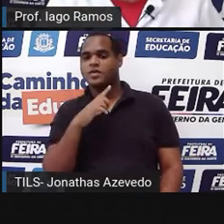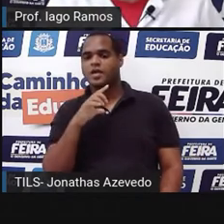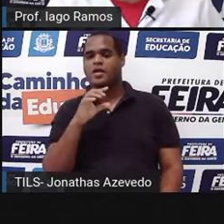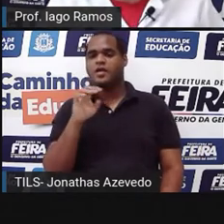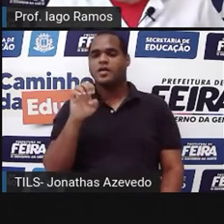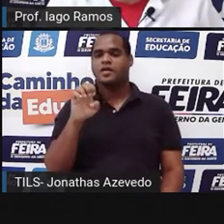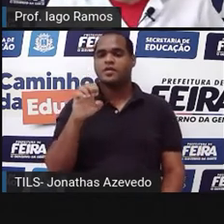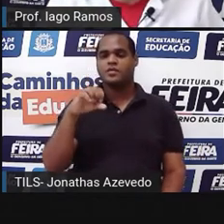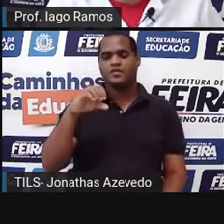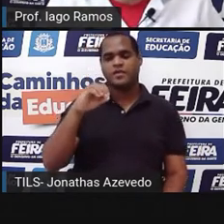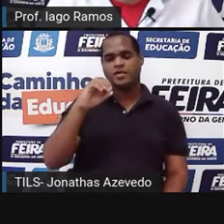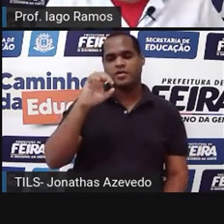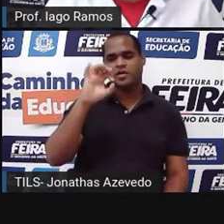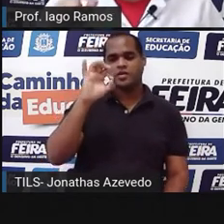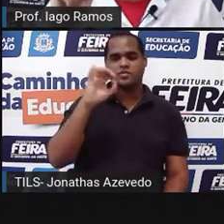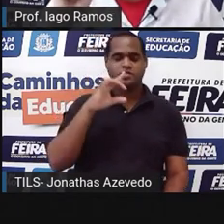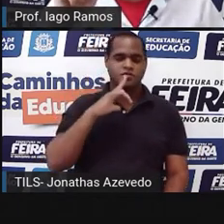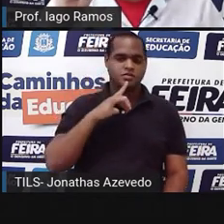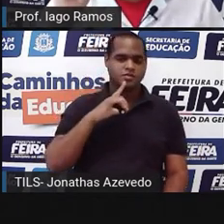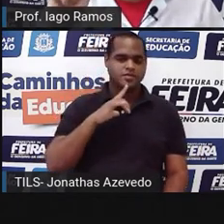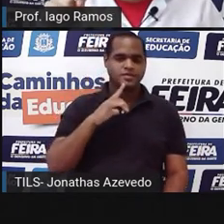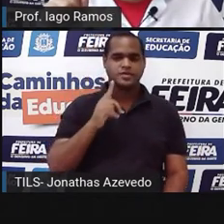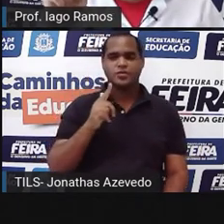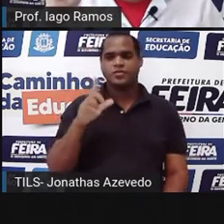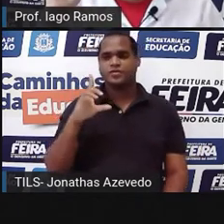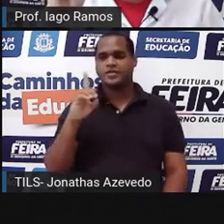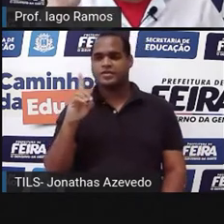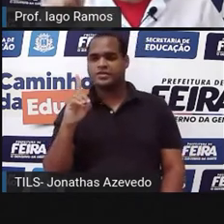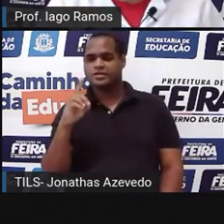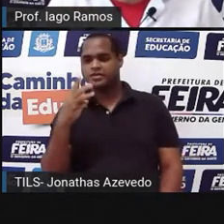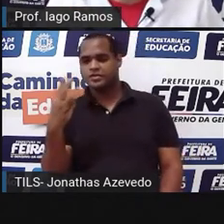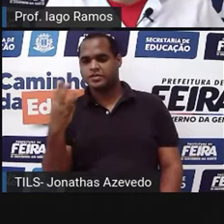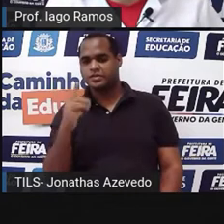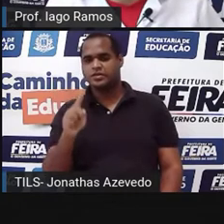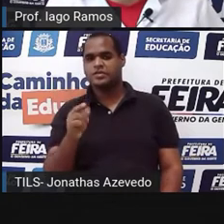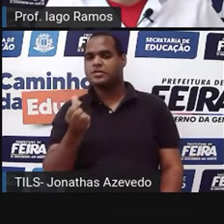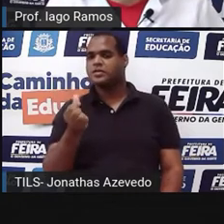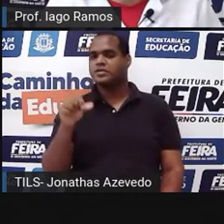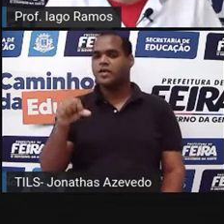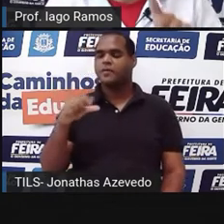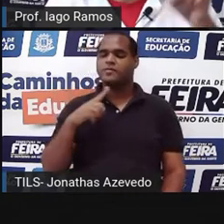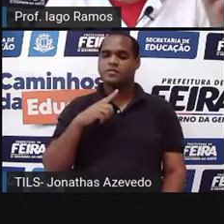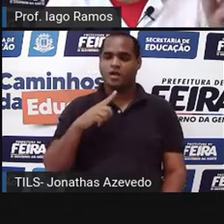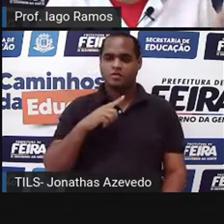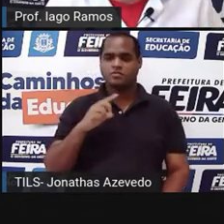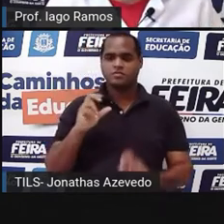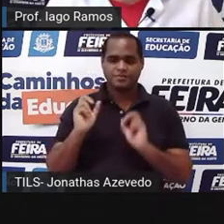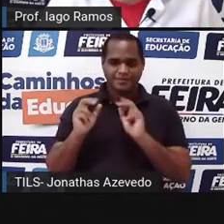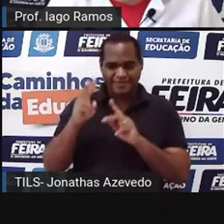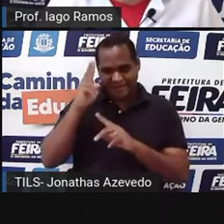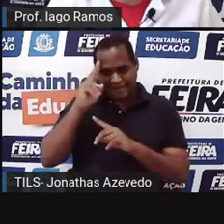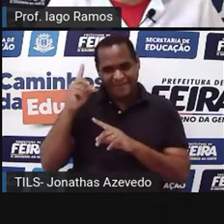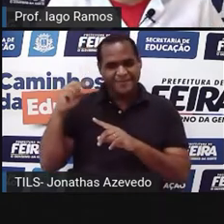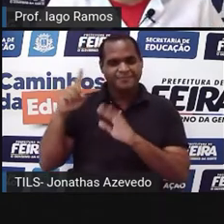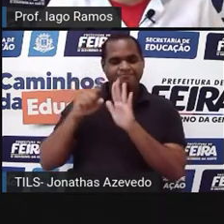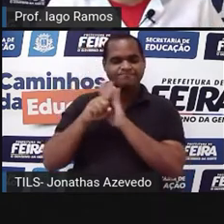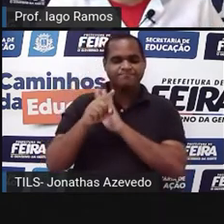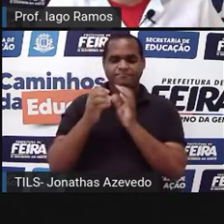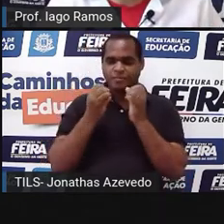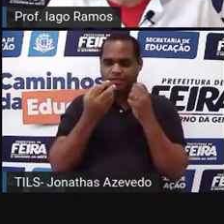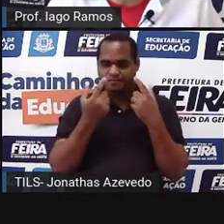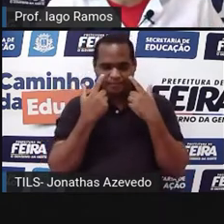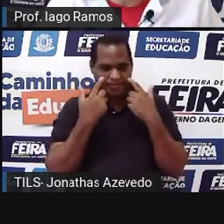E, 90 graus. No ponto D, 33,69. Lembra que eu te perguntei se você é uma pessoa